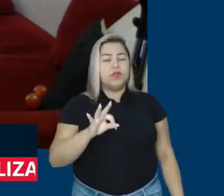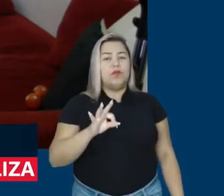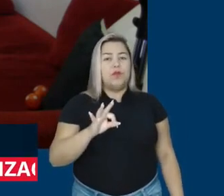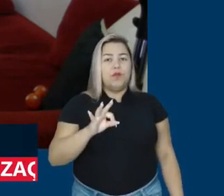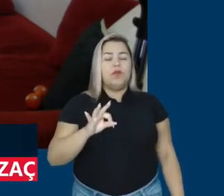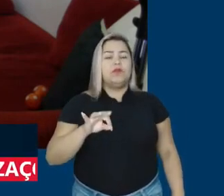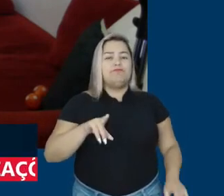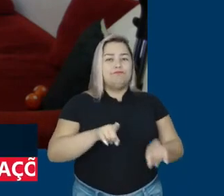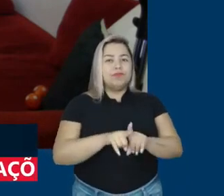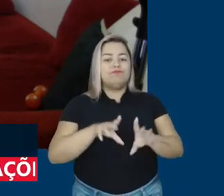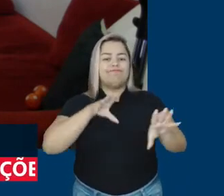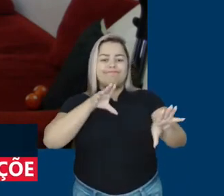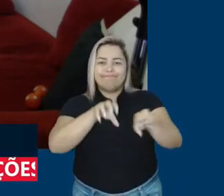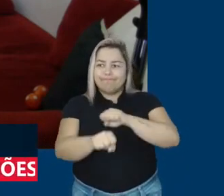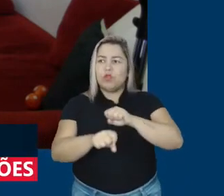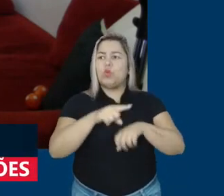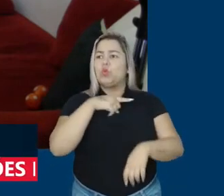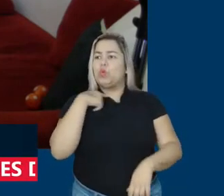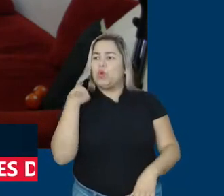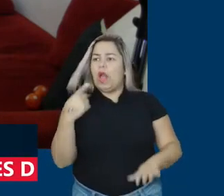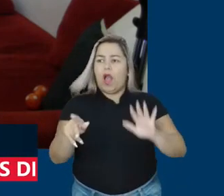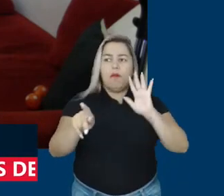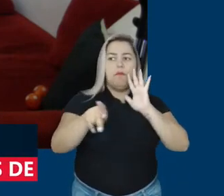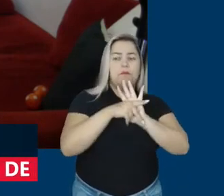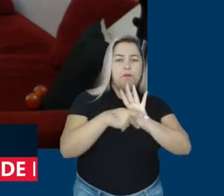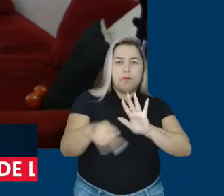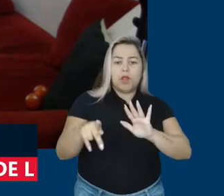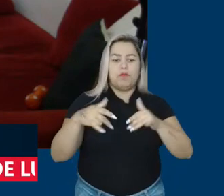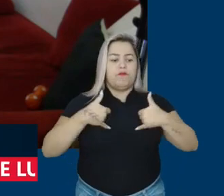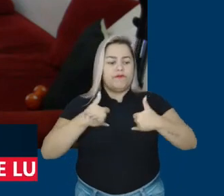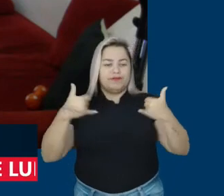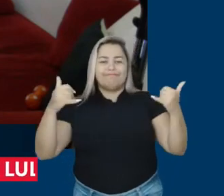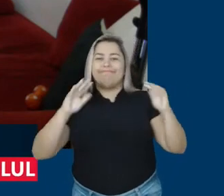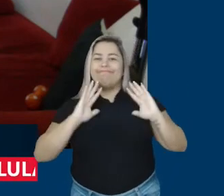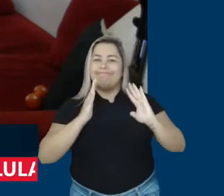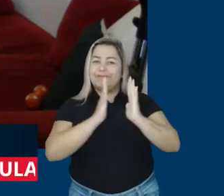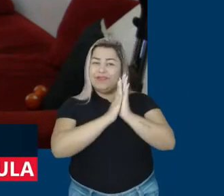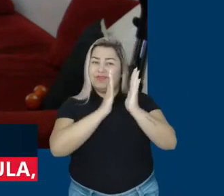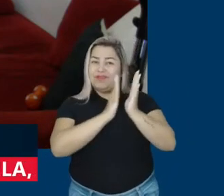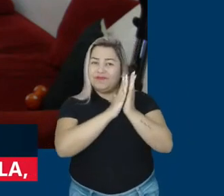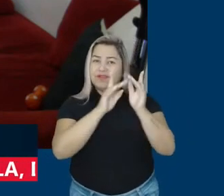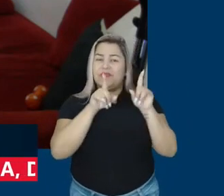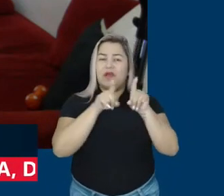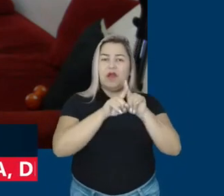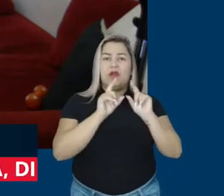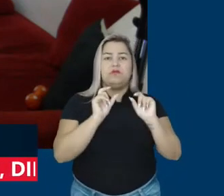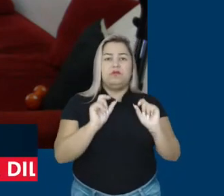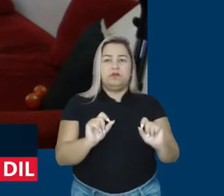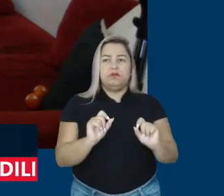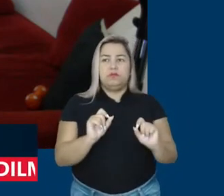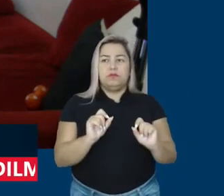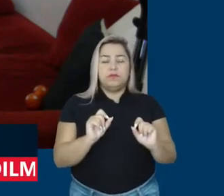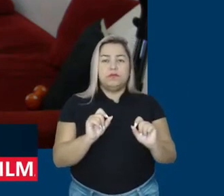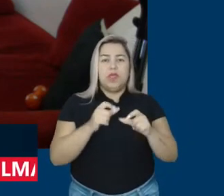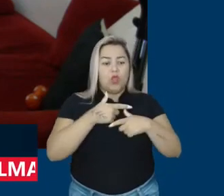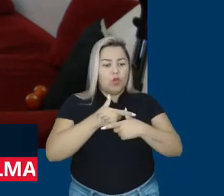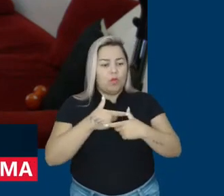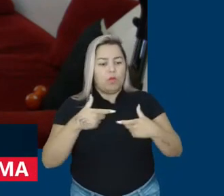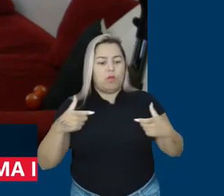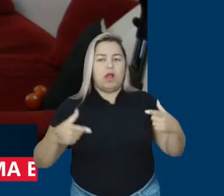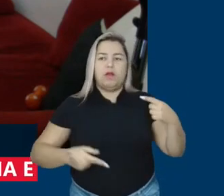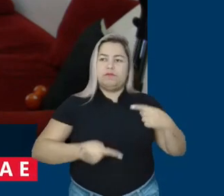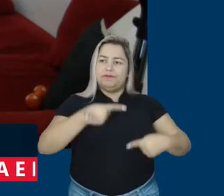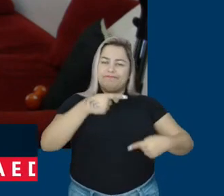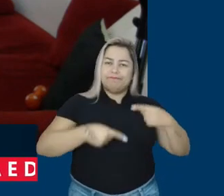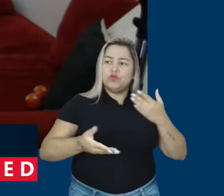covardemente assassinado na própria festa de aniversário. Daí, obviamente, a importância de uma ampla discussão